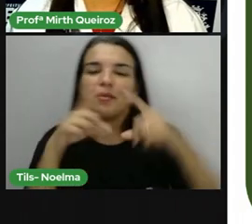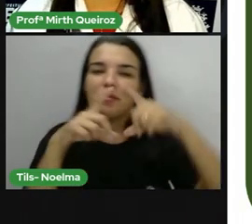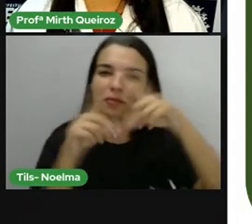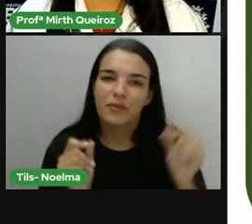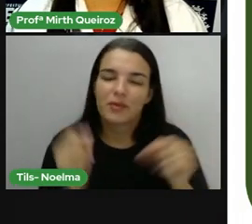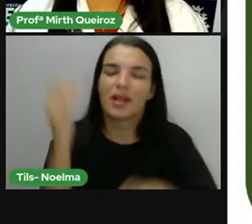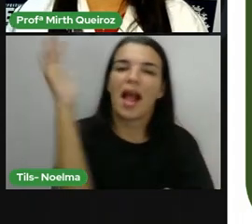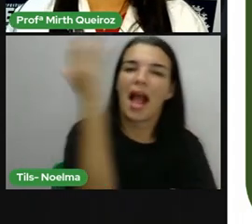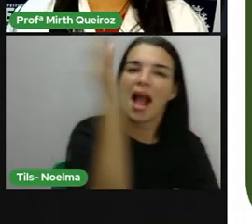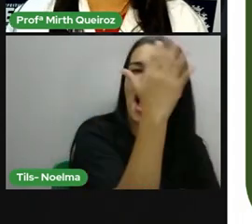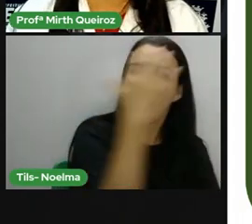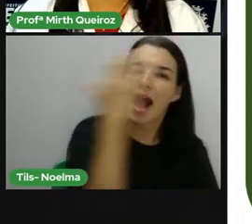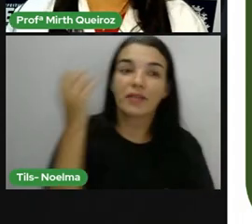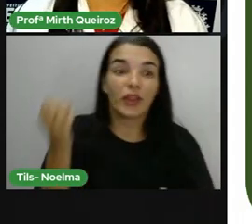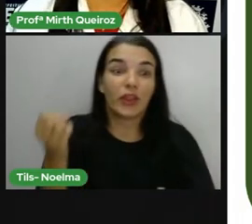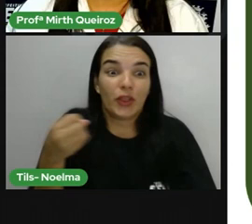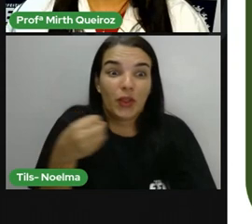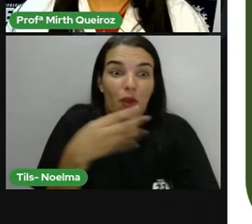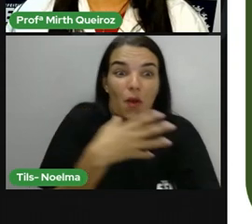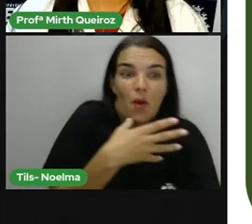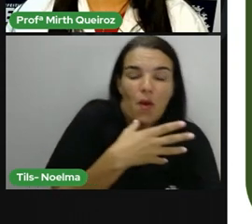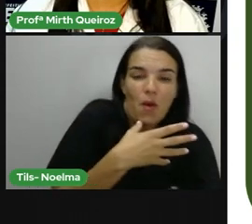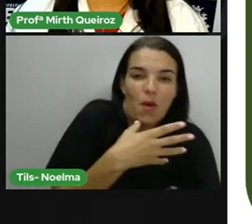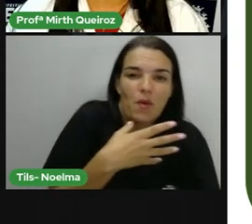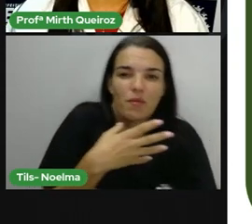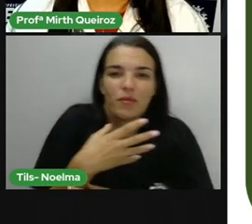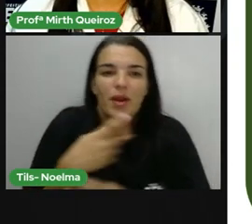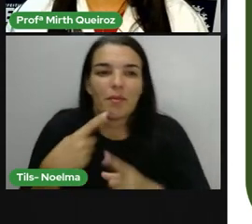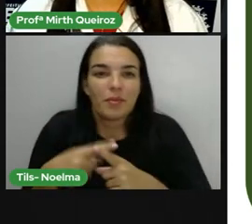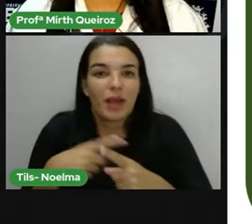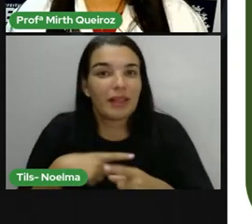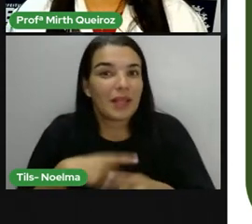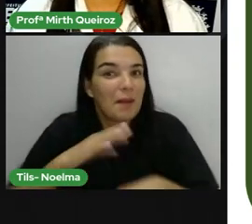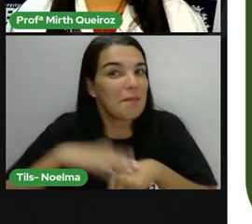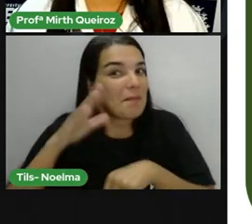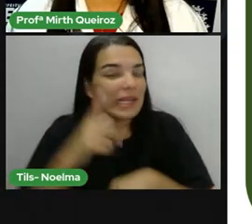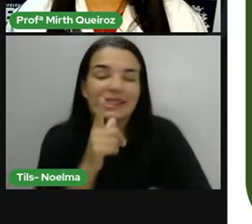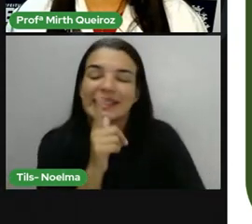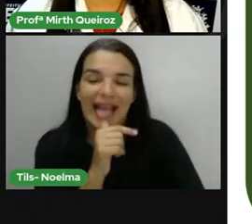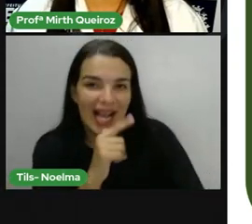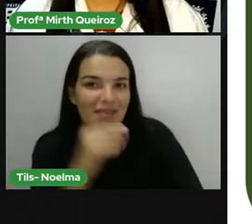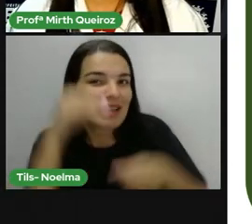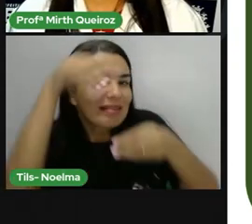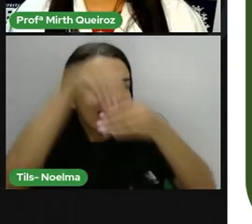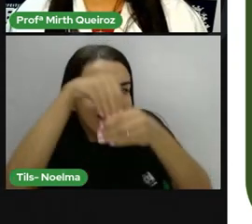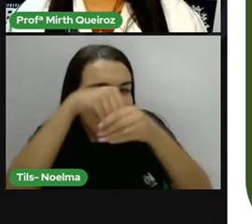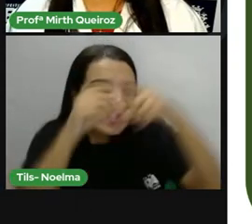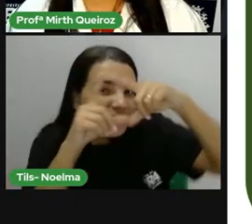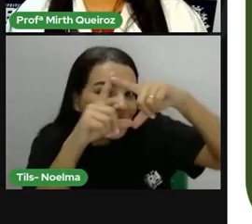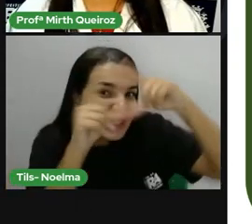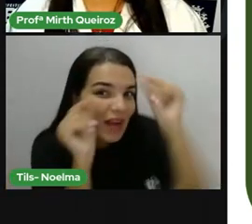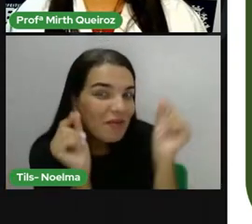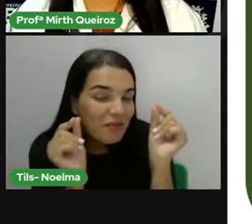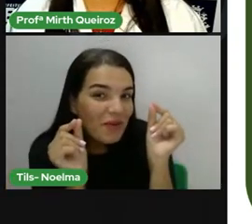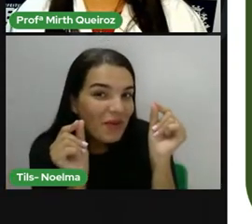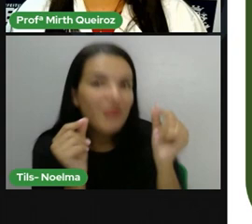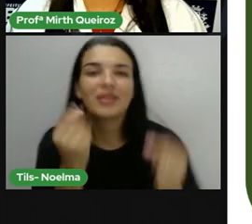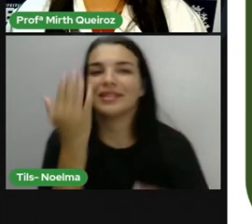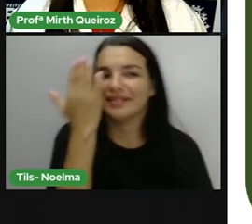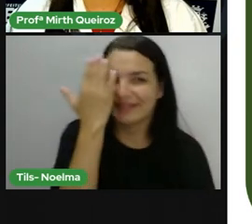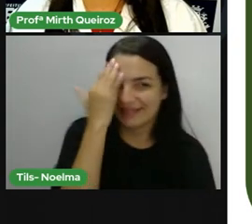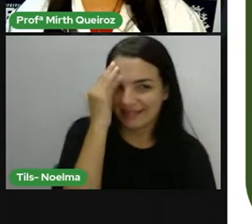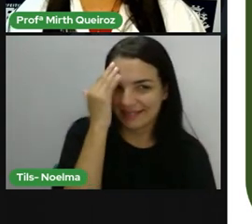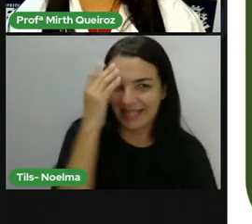folhas mais jovens, né? Porque assim elas vão absorver mais água, já que essas folhas contêm uma concentração